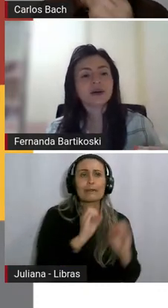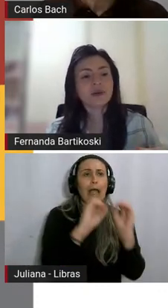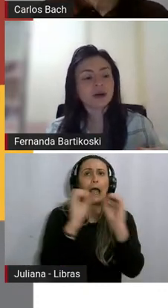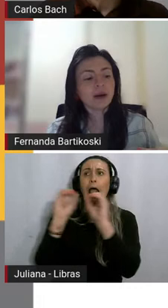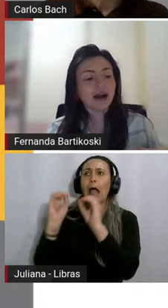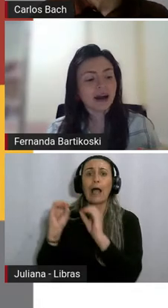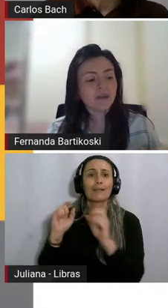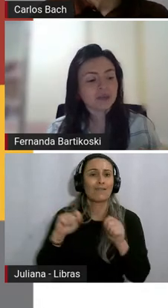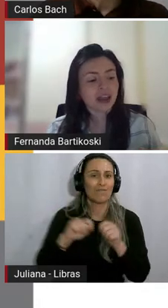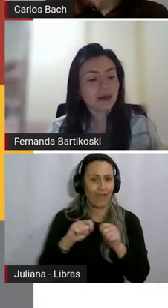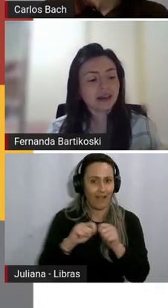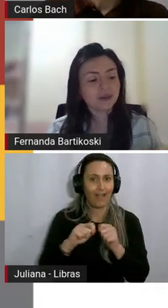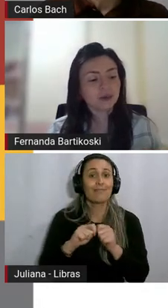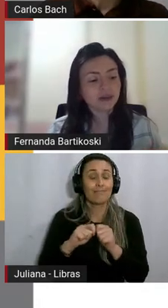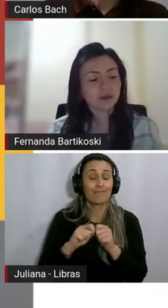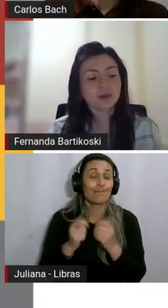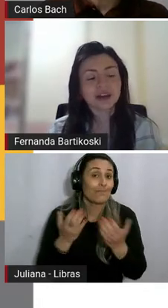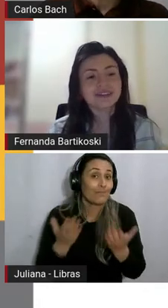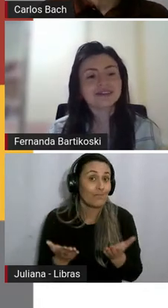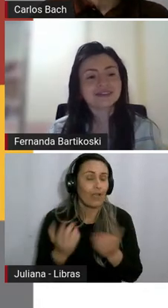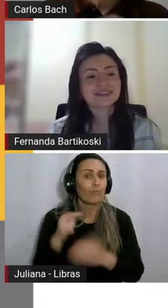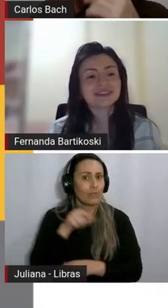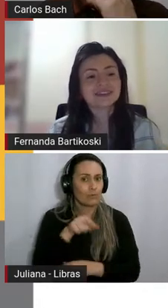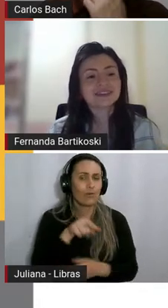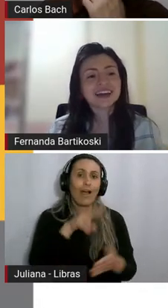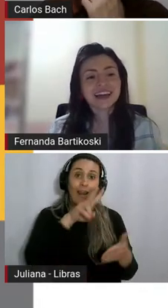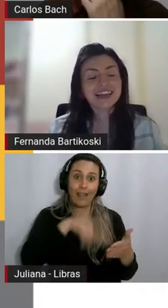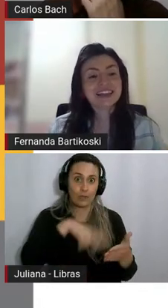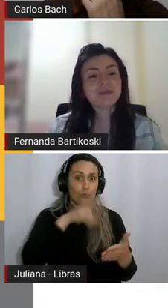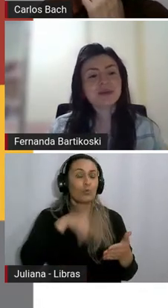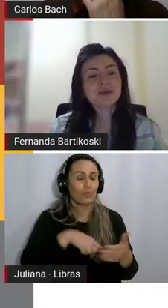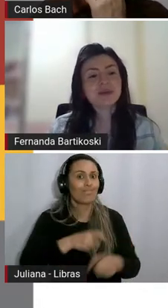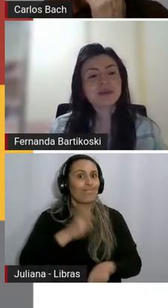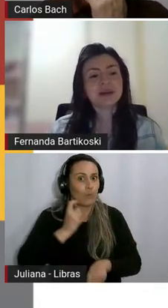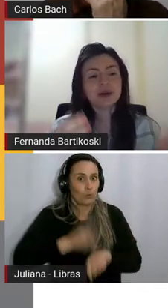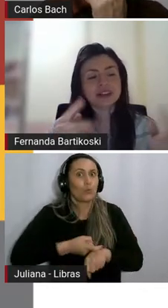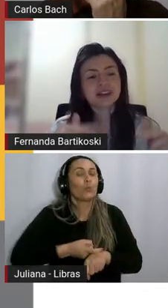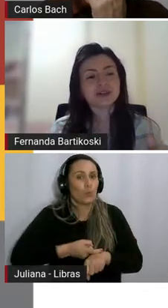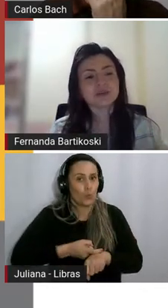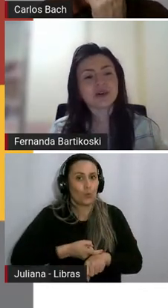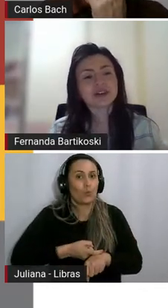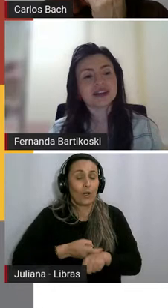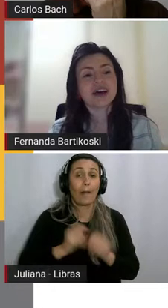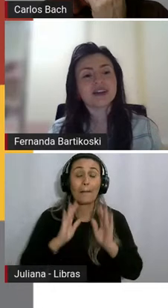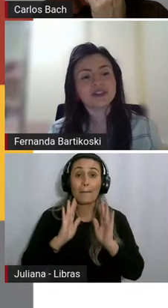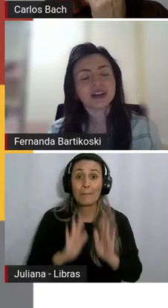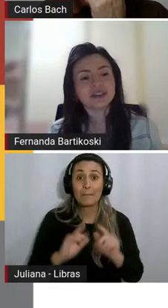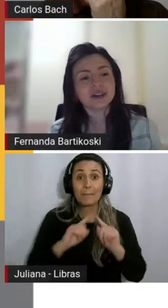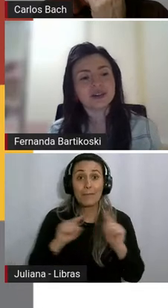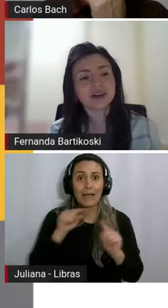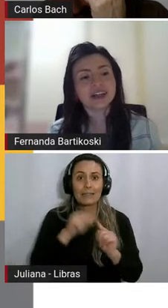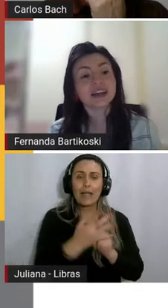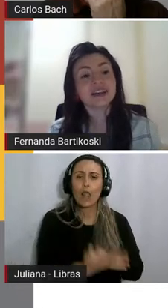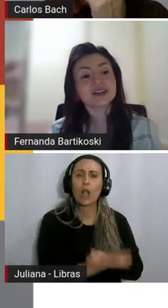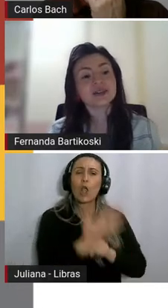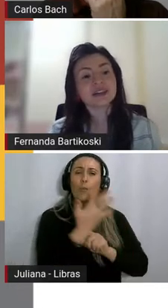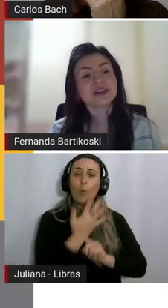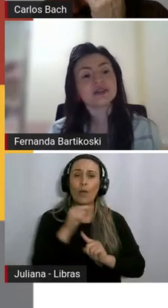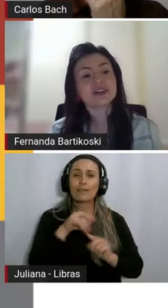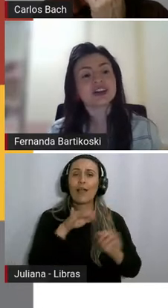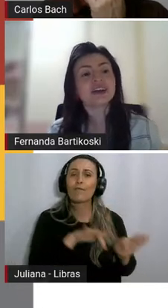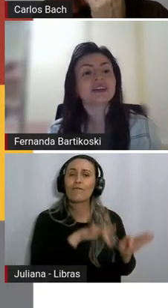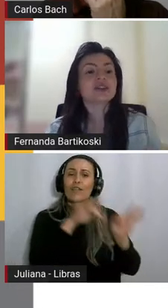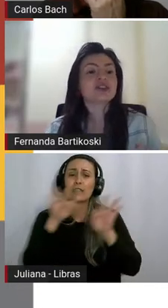Então, é uma leitura dura e sempre, depois, ele nos mostra lá no final da crônica que isso